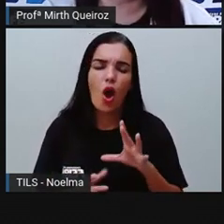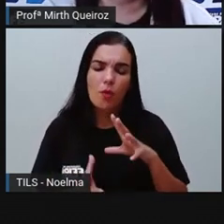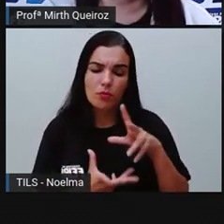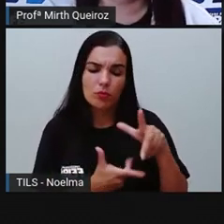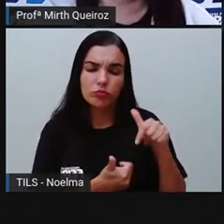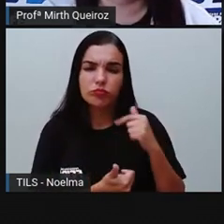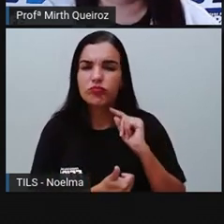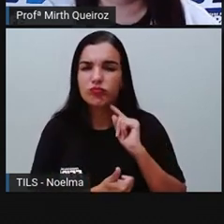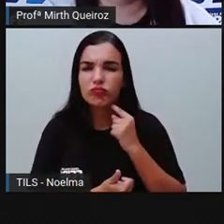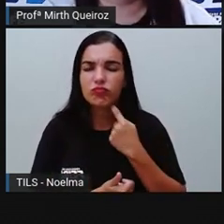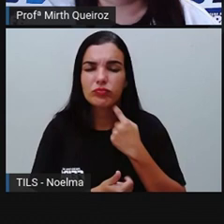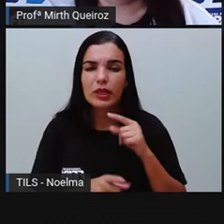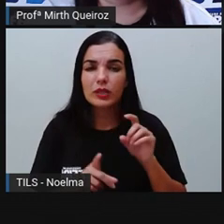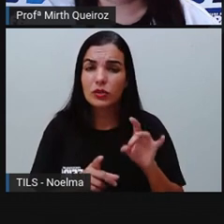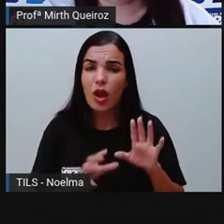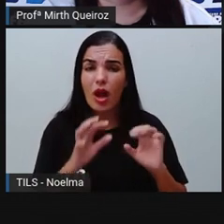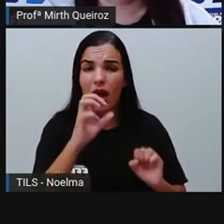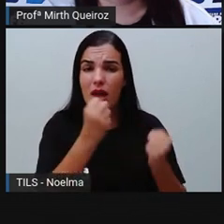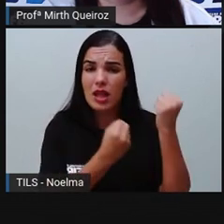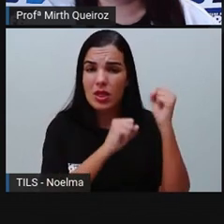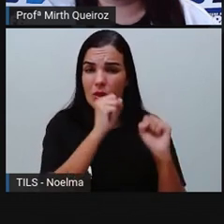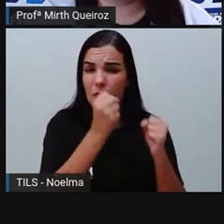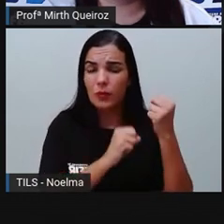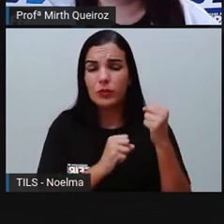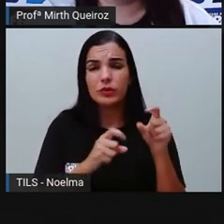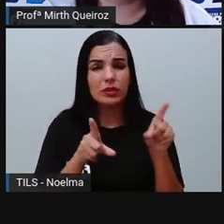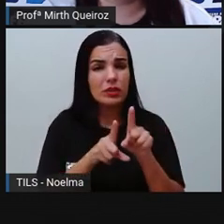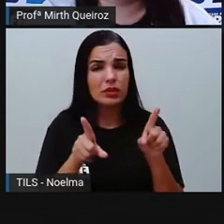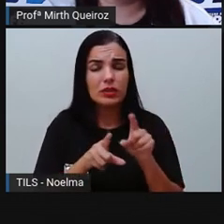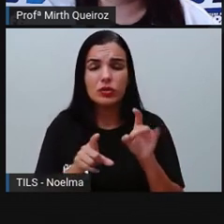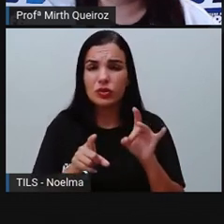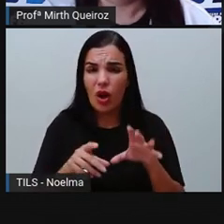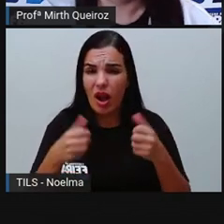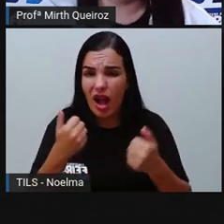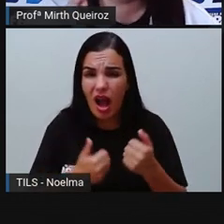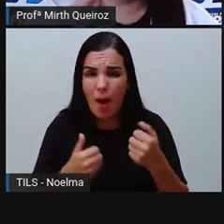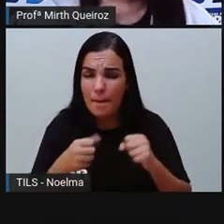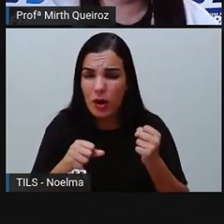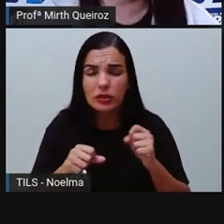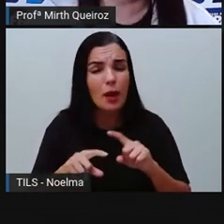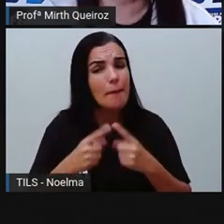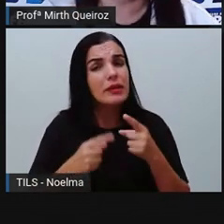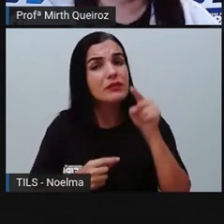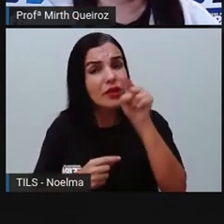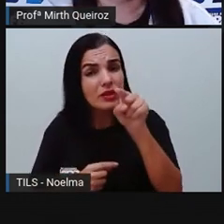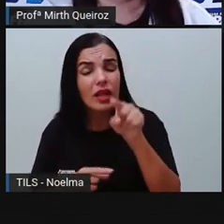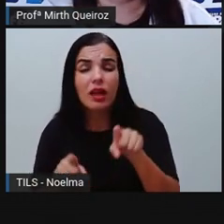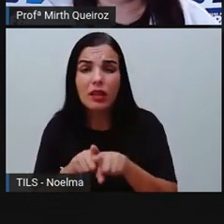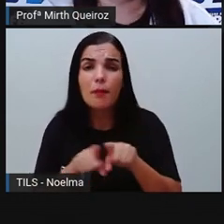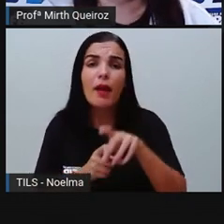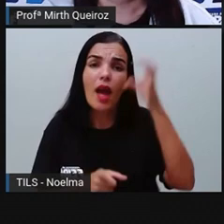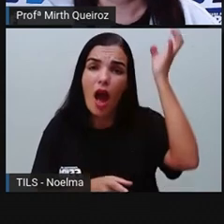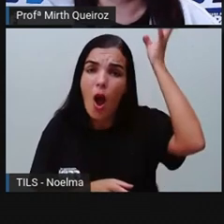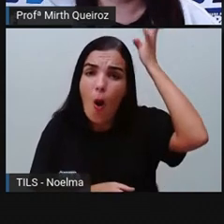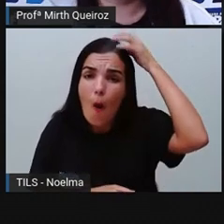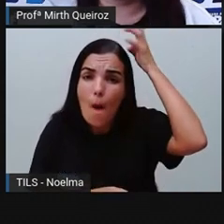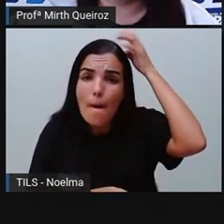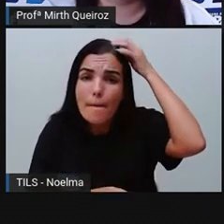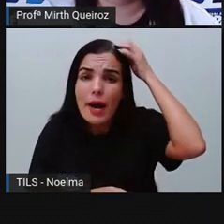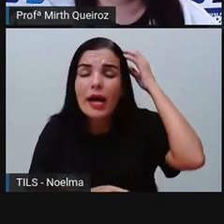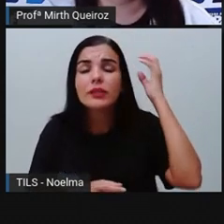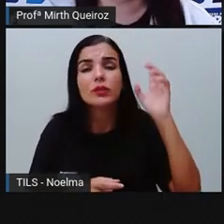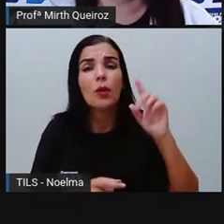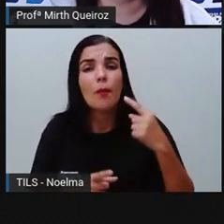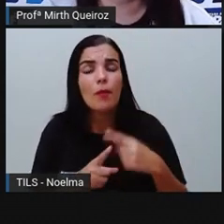indústrias, não é somente aí através dessas escargas de carros e motos, mas você também é culpado por essa